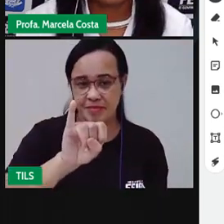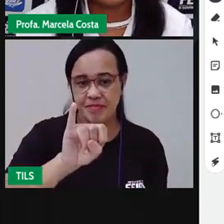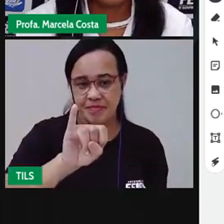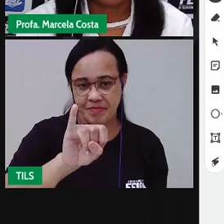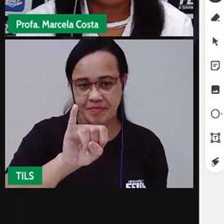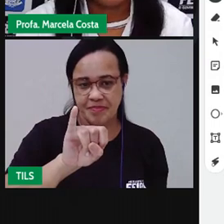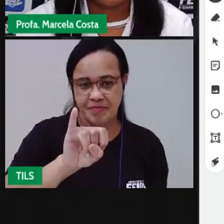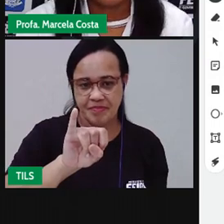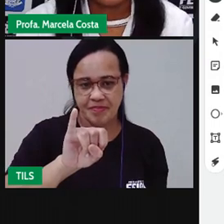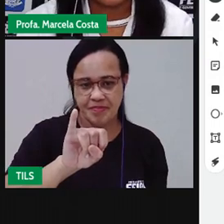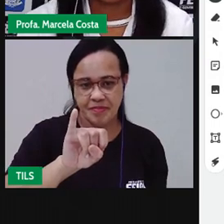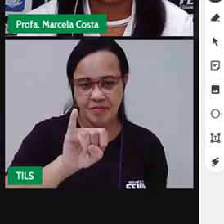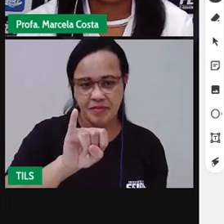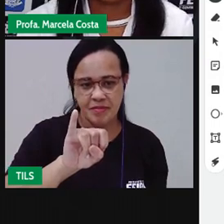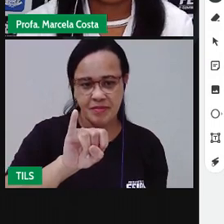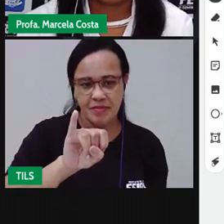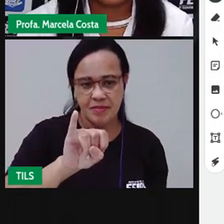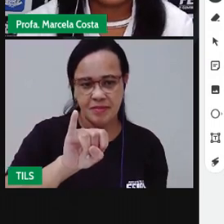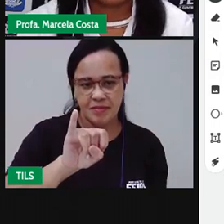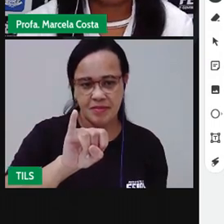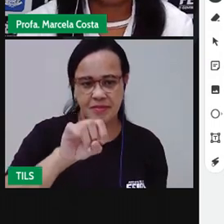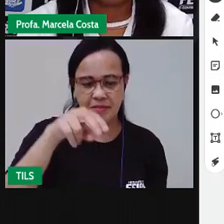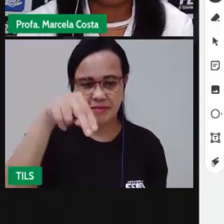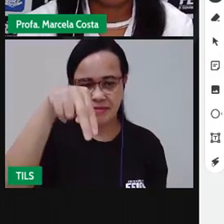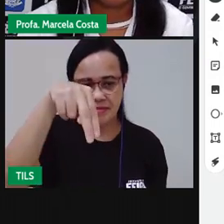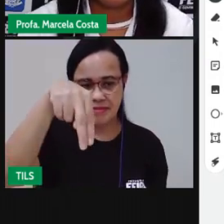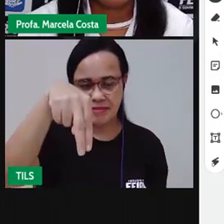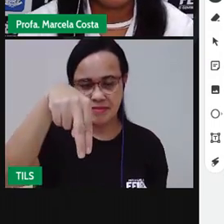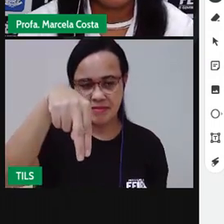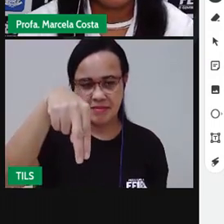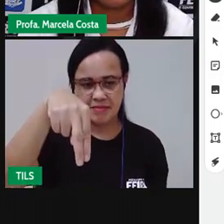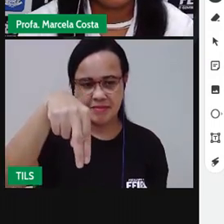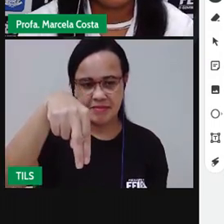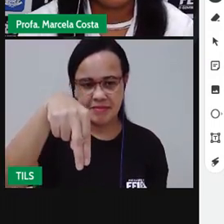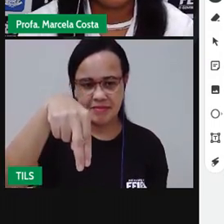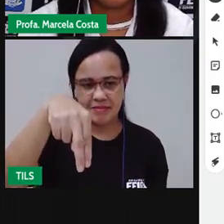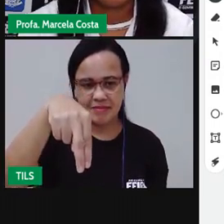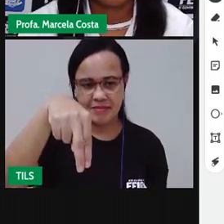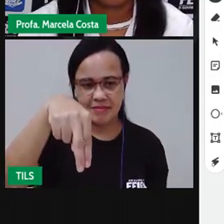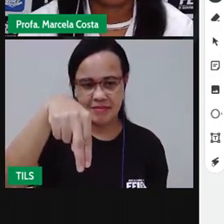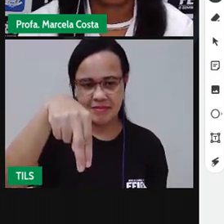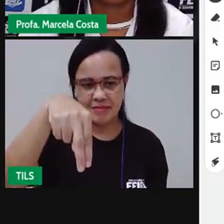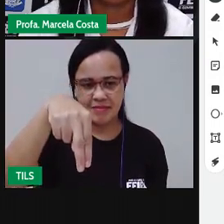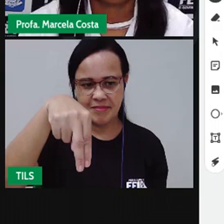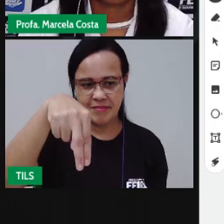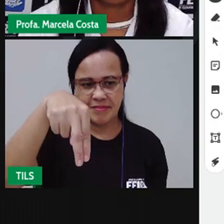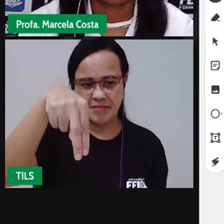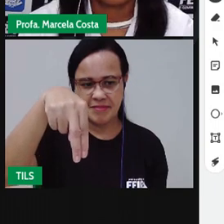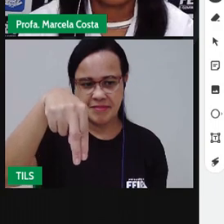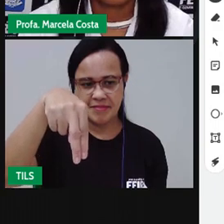letra I. Agora, a letra N. aí,